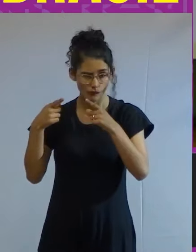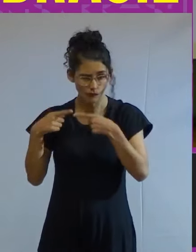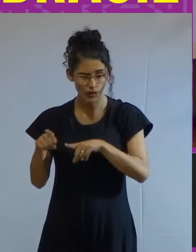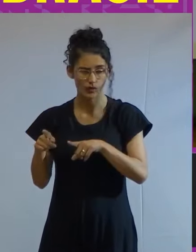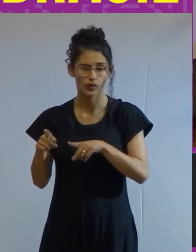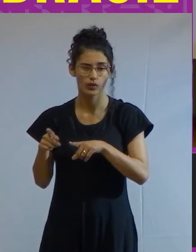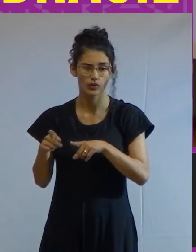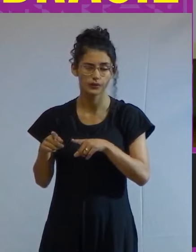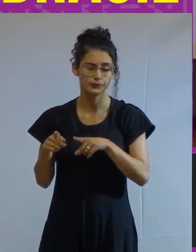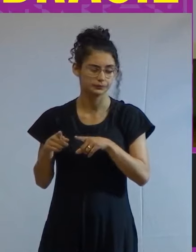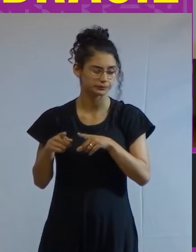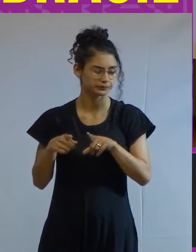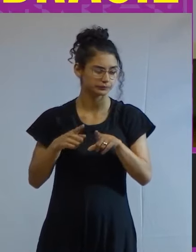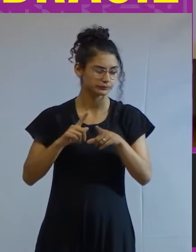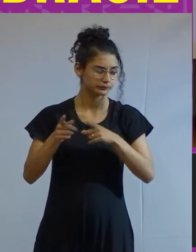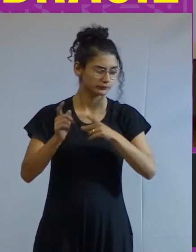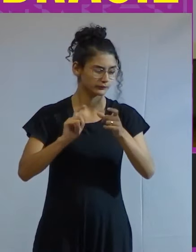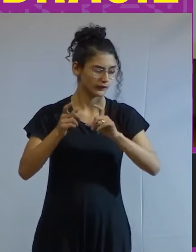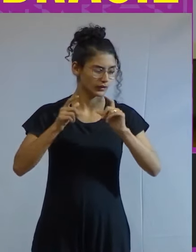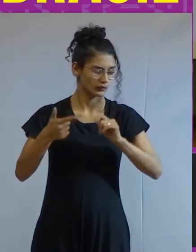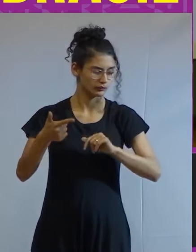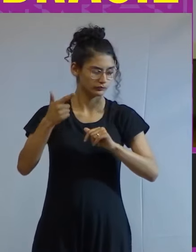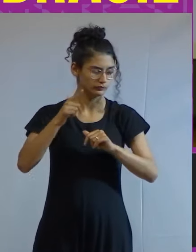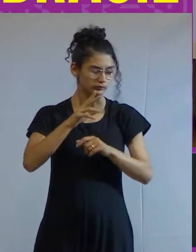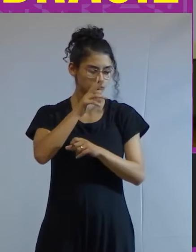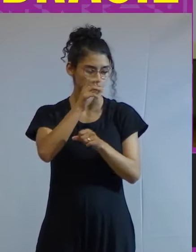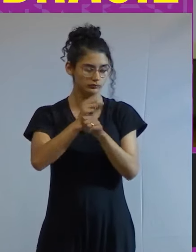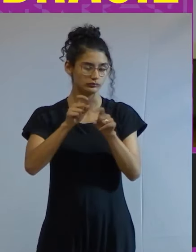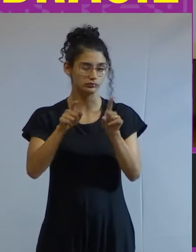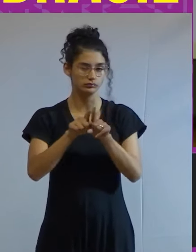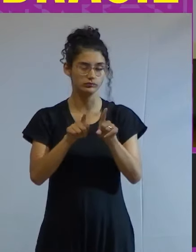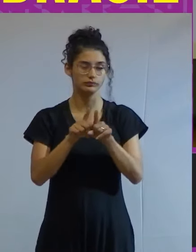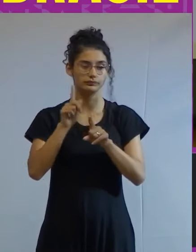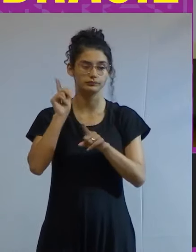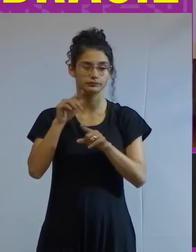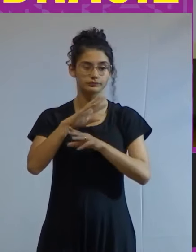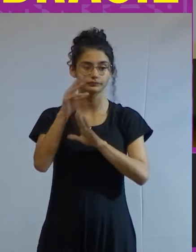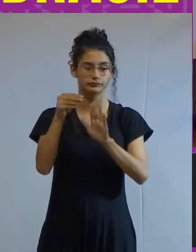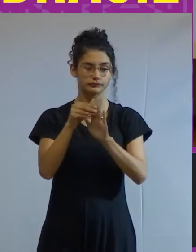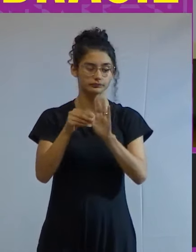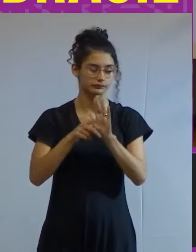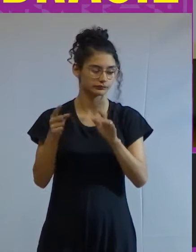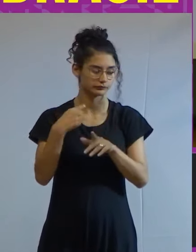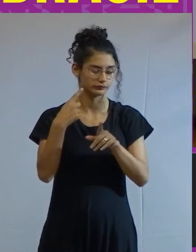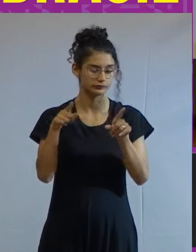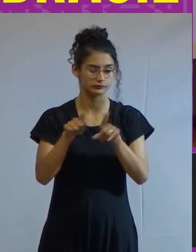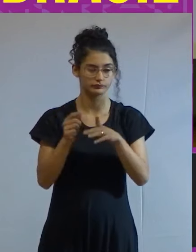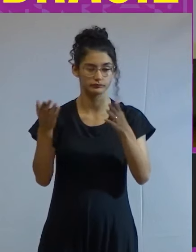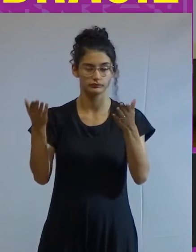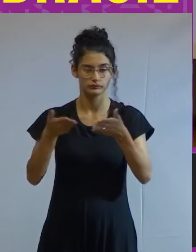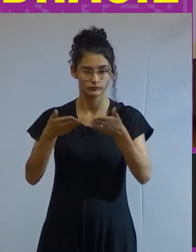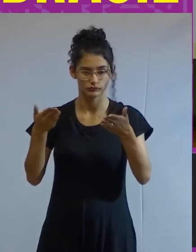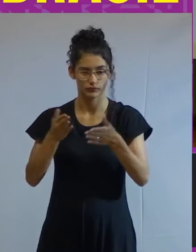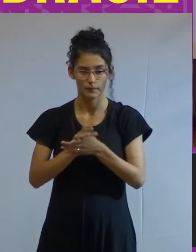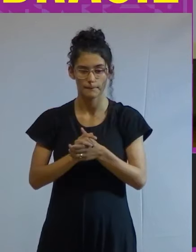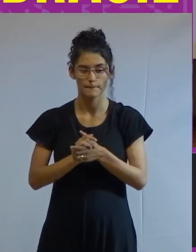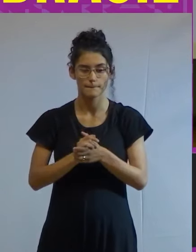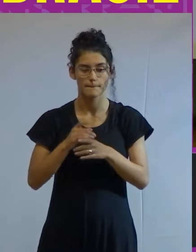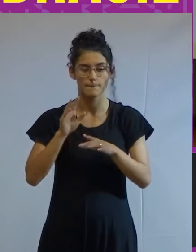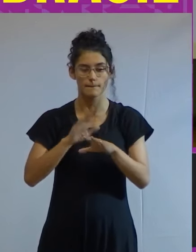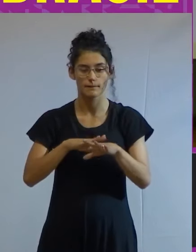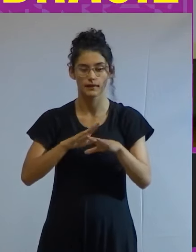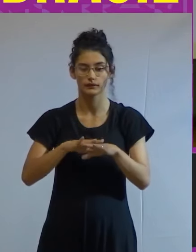uma reorganização da correlação de forças que é a correlação de forças em que nós estamos hoje absolutamente